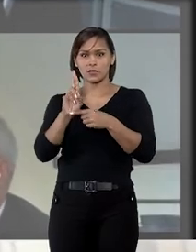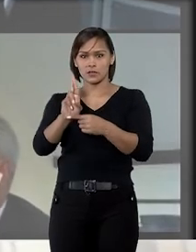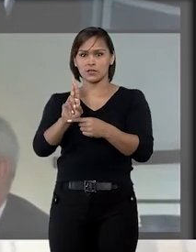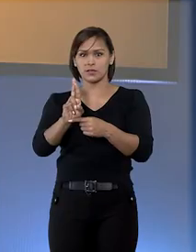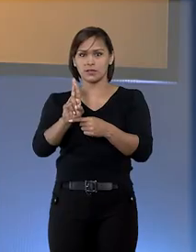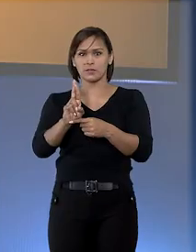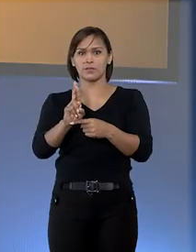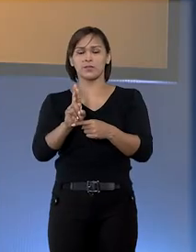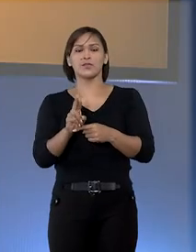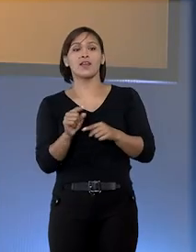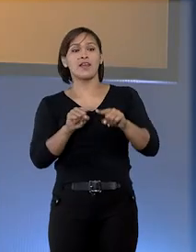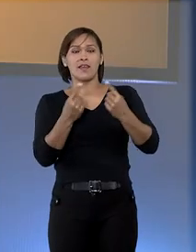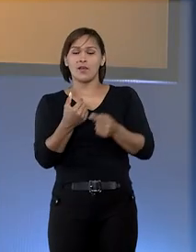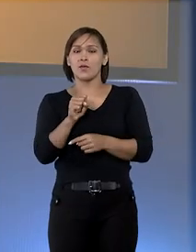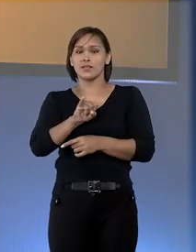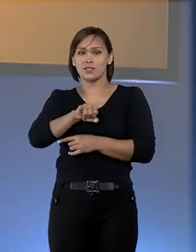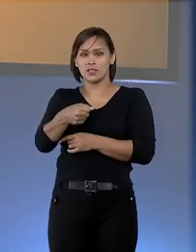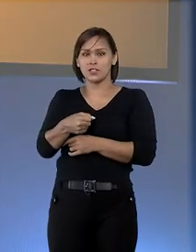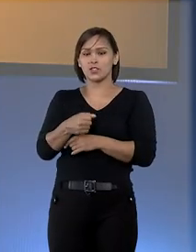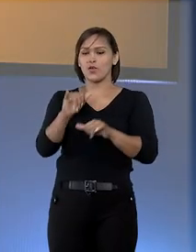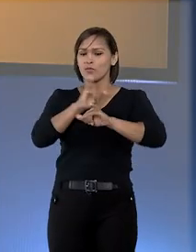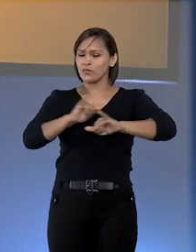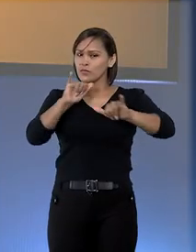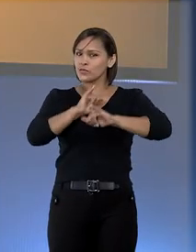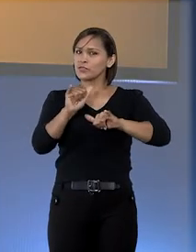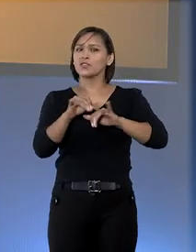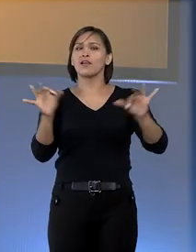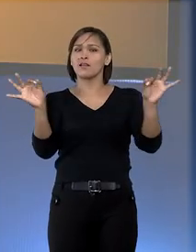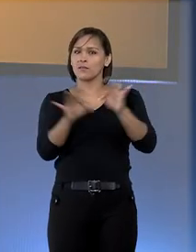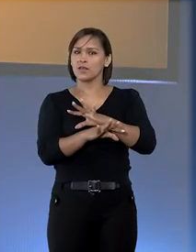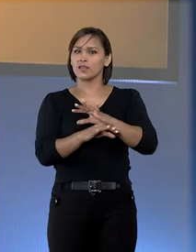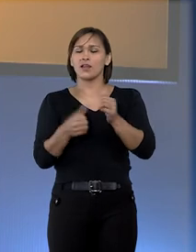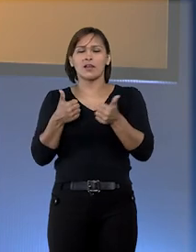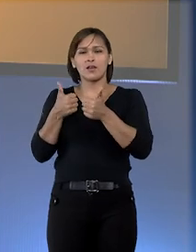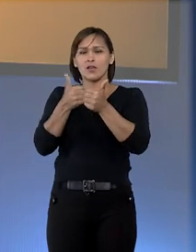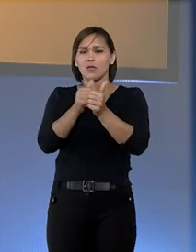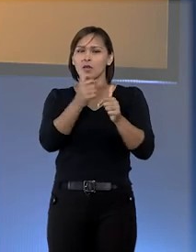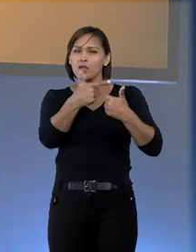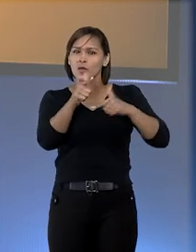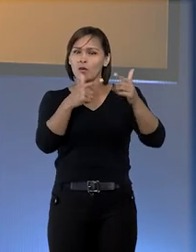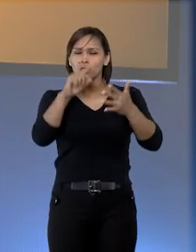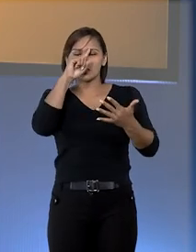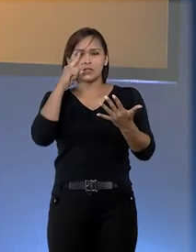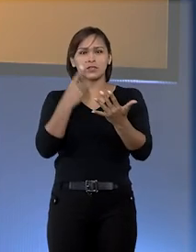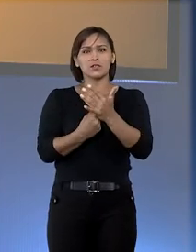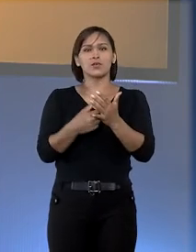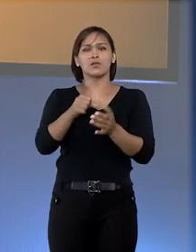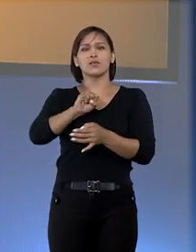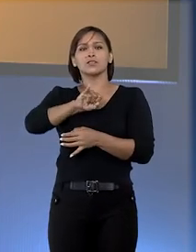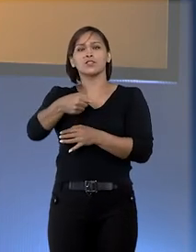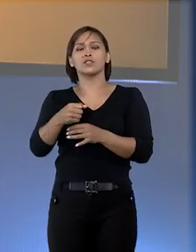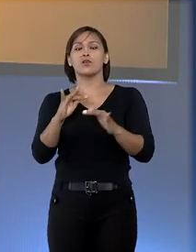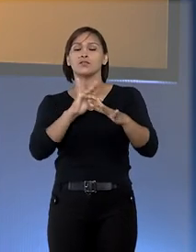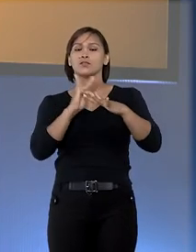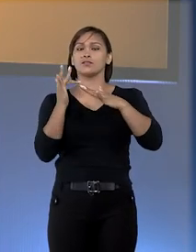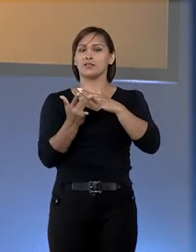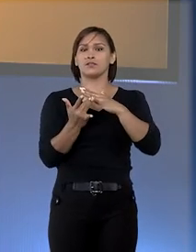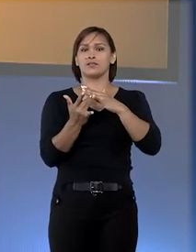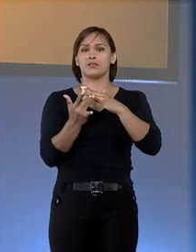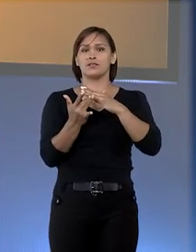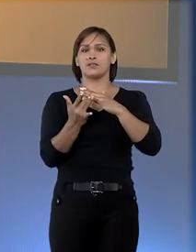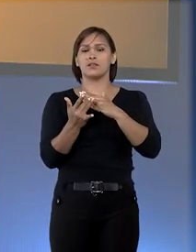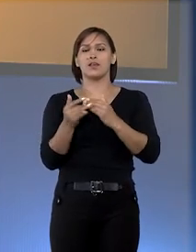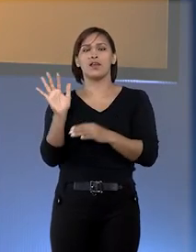relator. É isso, o STJ Notícias fica por aqui. Acompanhe outras decisões do tribunal nas nossas redes